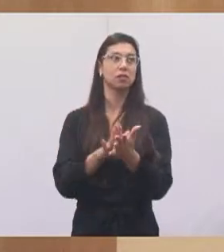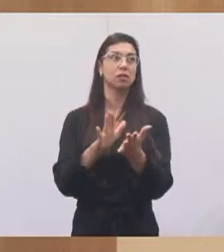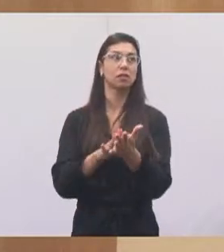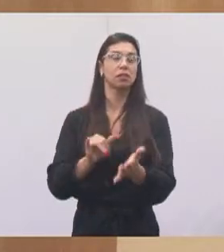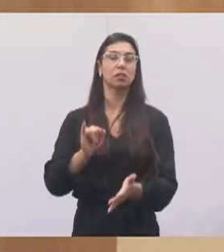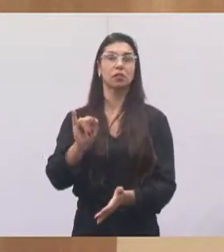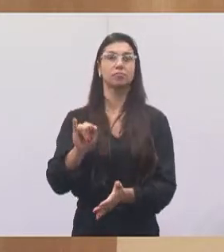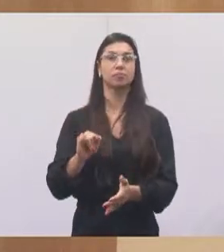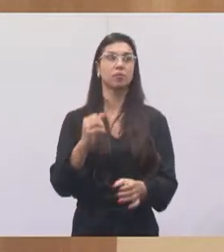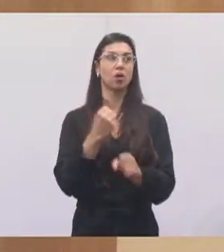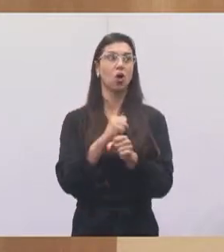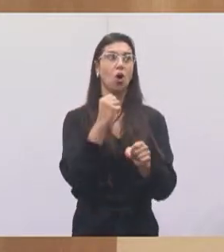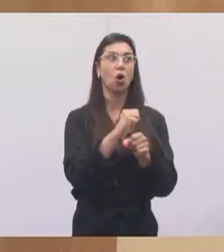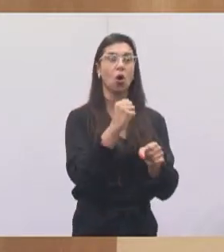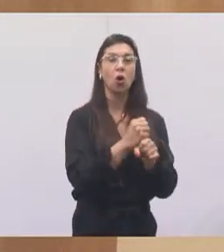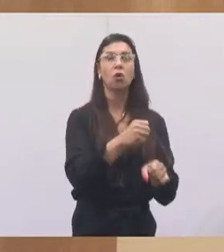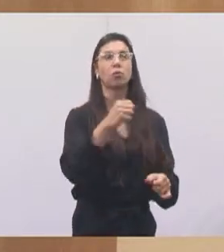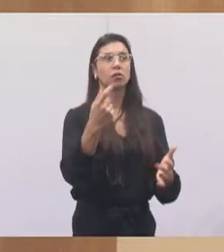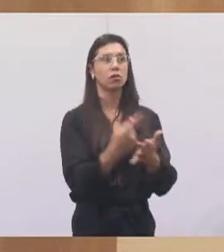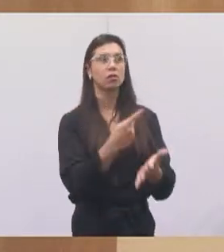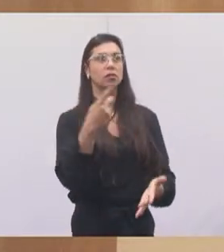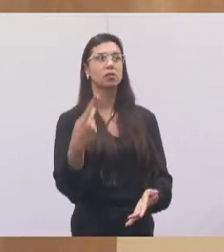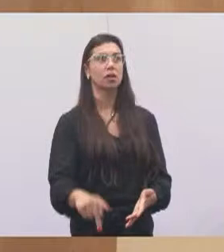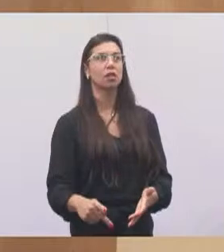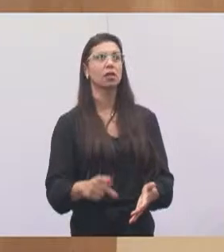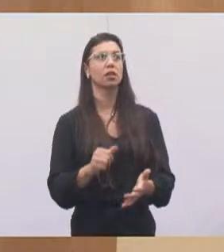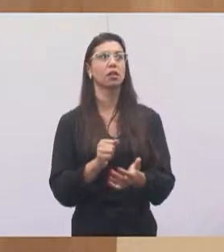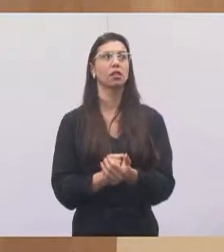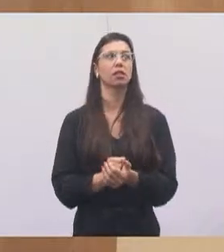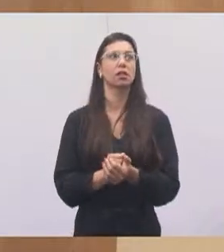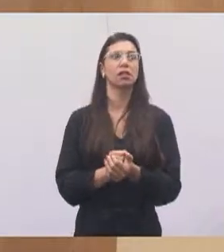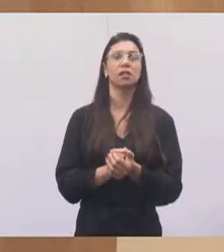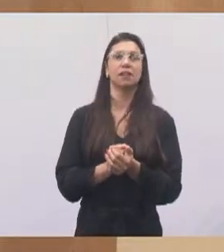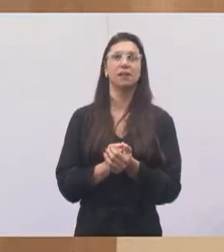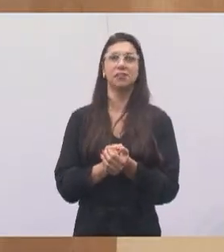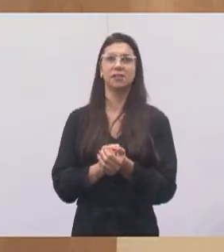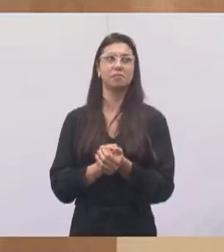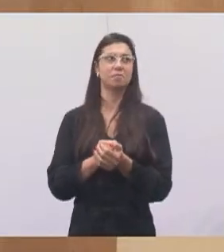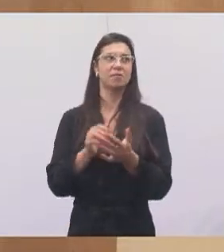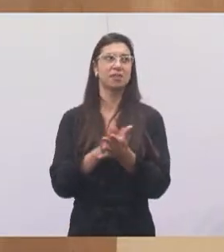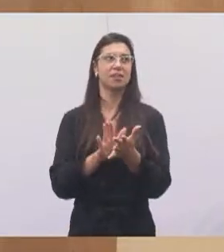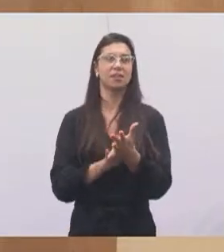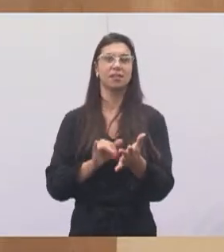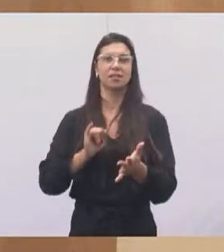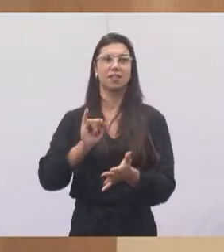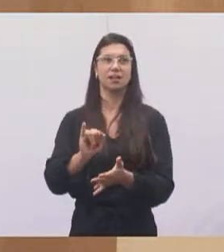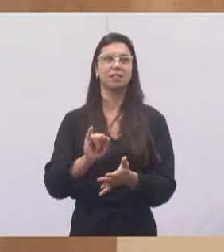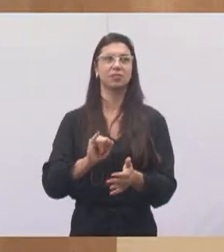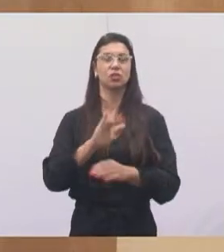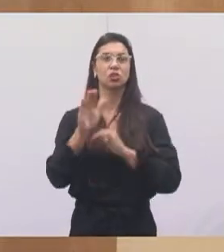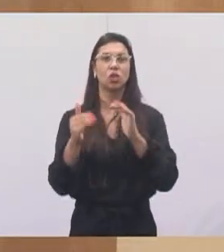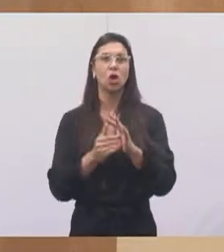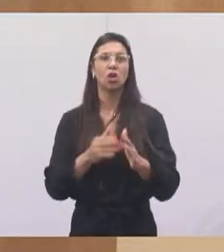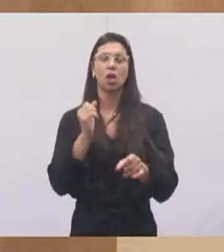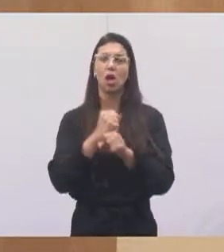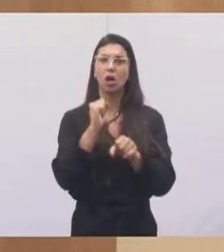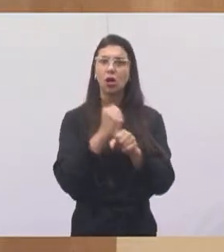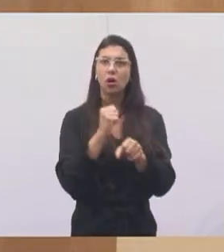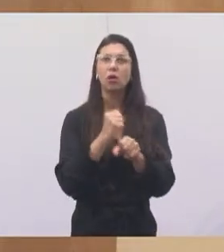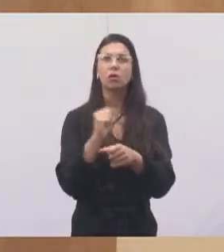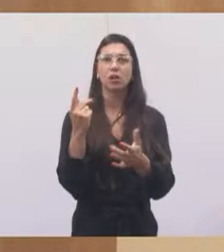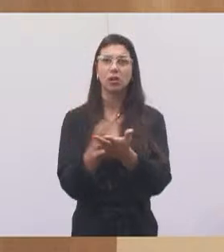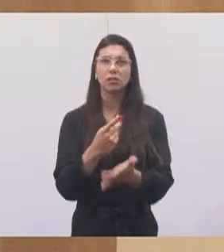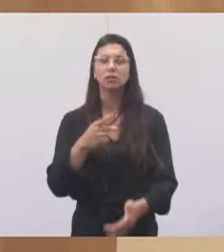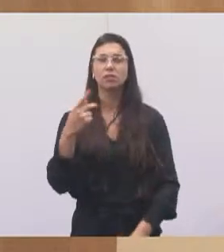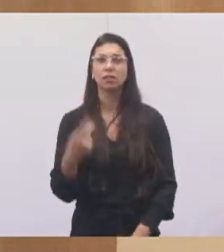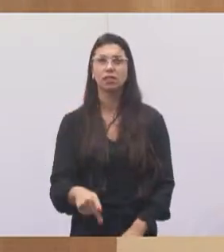obras que estão sendo feitas aqui na nossa cidade, para que a população fique sabendo de todas essas obras que estão sendo feitas, das obras também